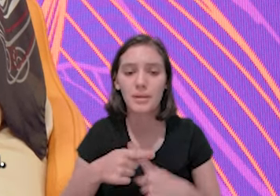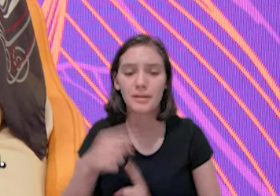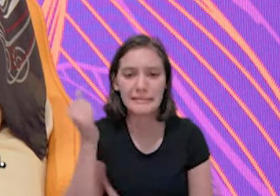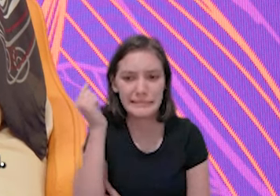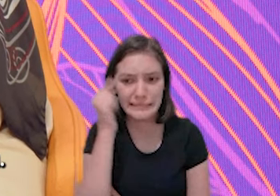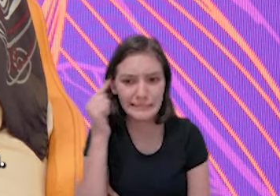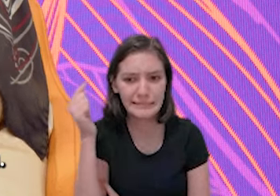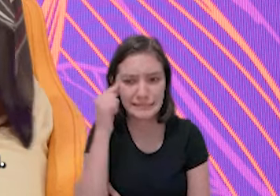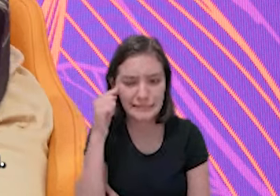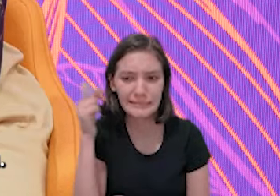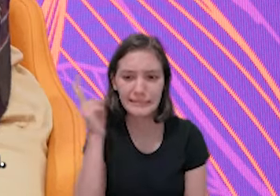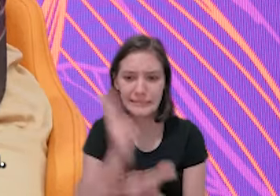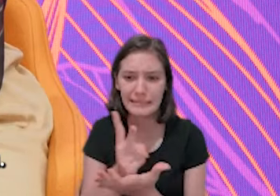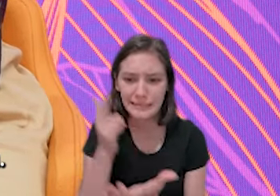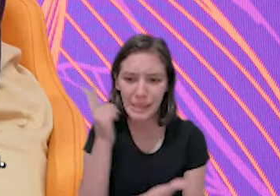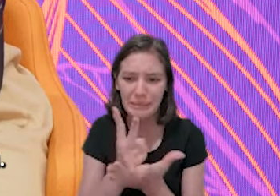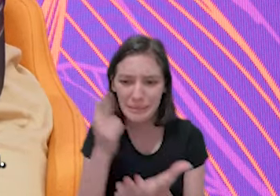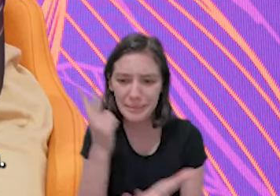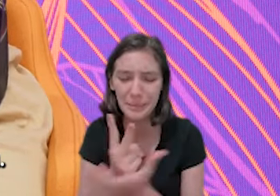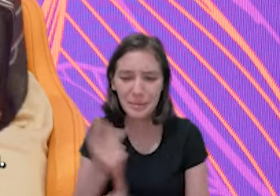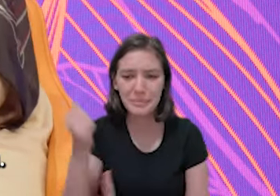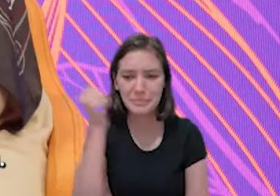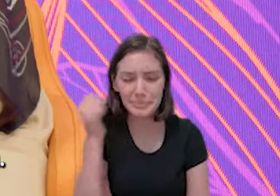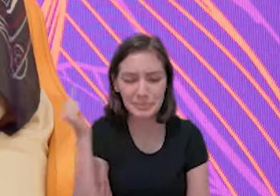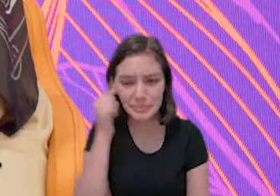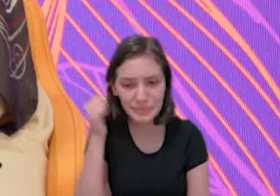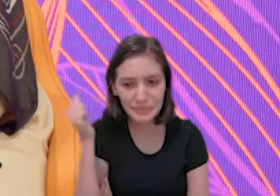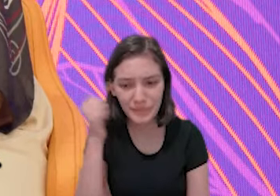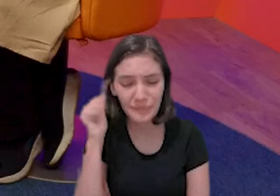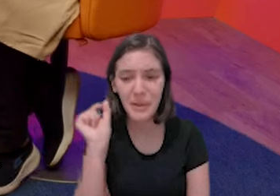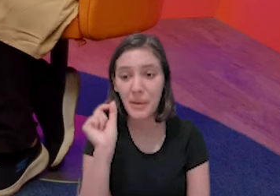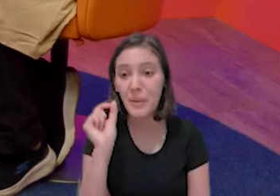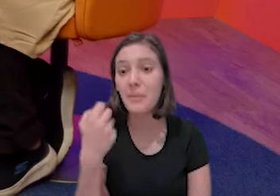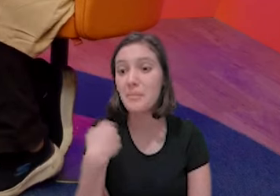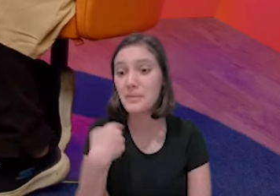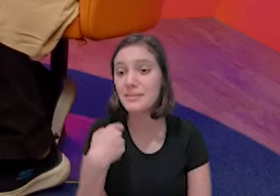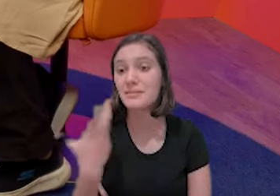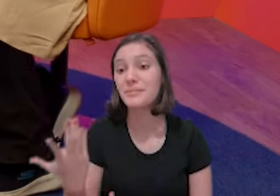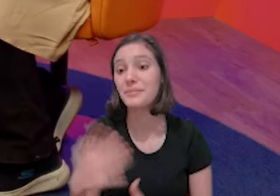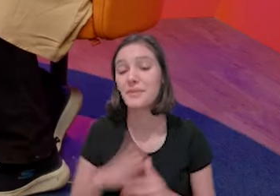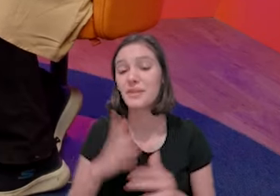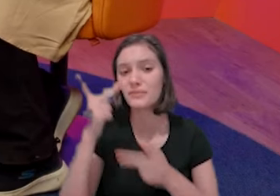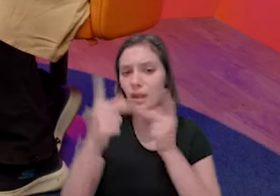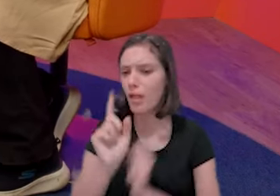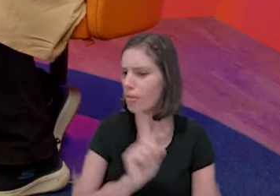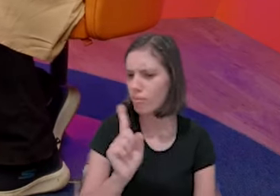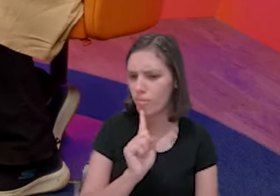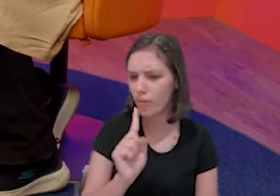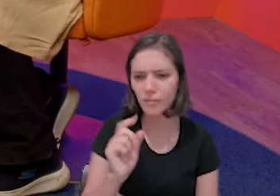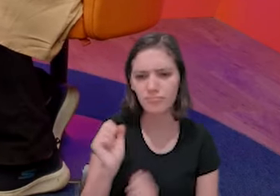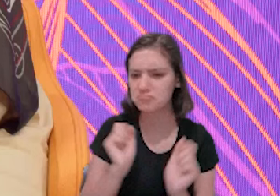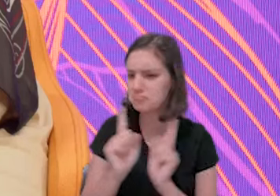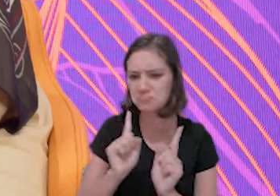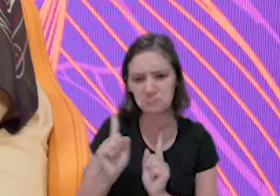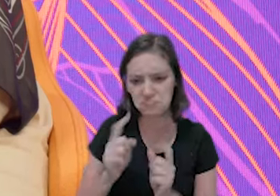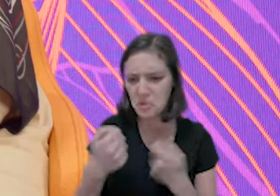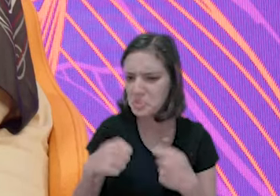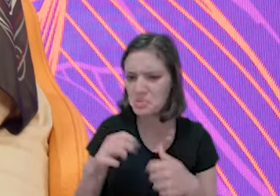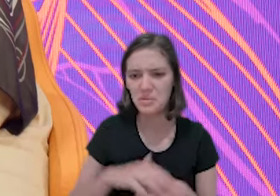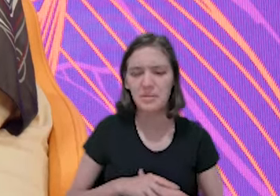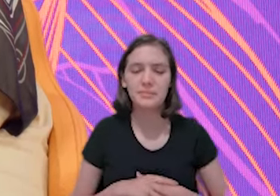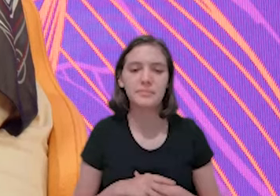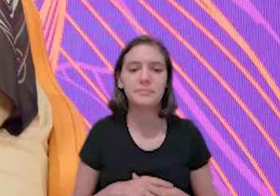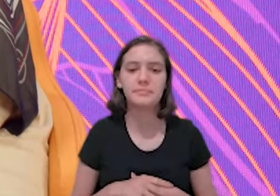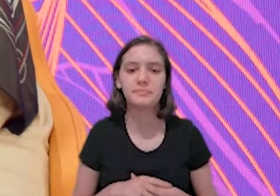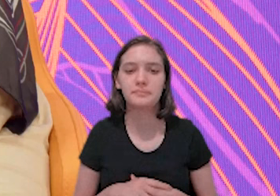CNPJ? Porque esse CNPJ está sempre na cabeça. Sempre batendo na cabeça, olha o CNPJ. Eles falam, não precisa